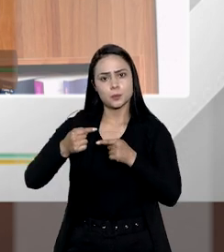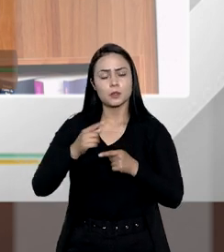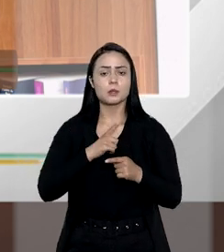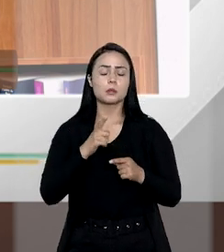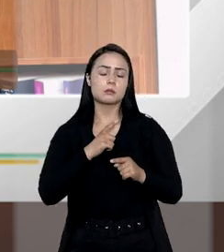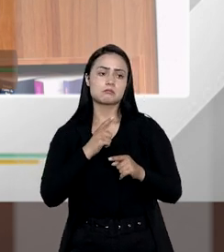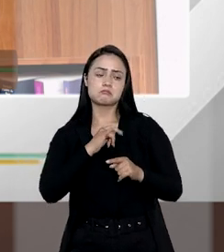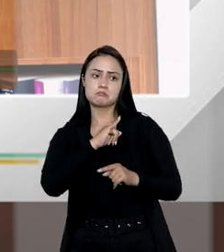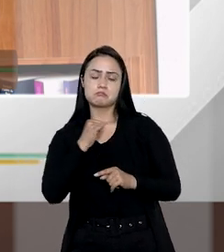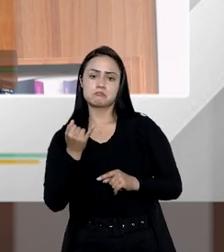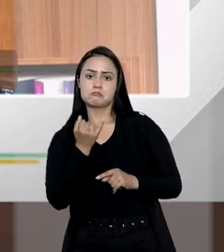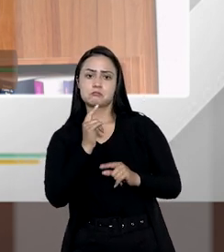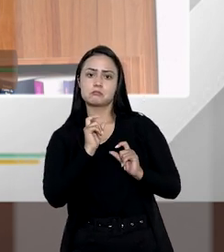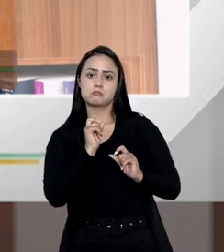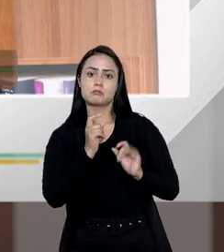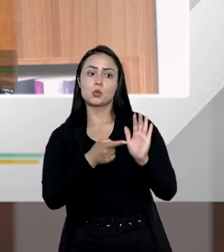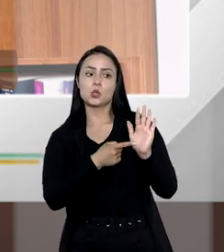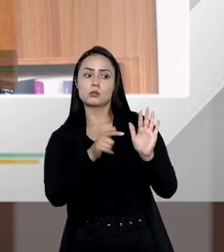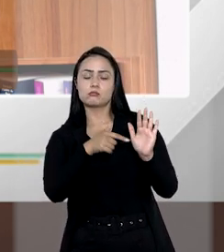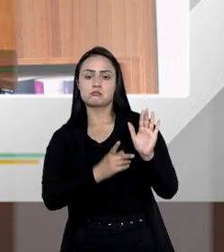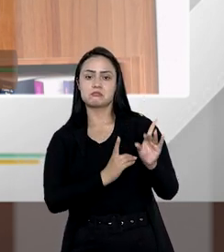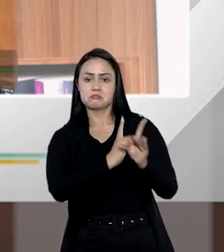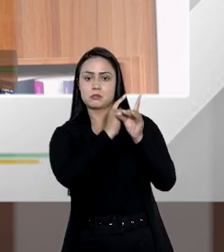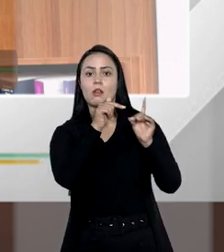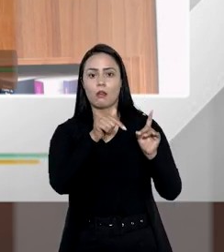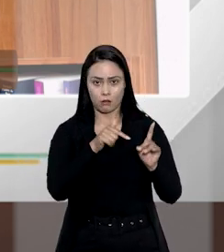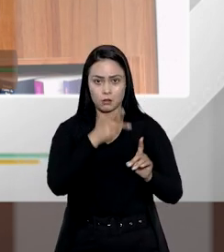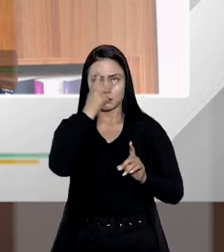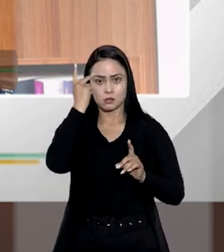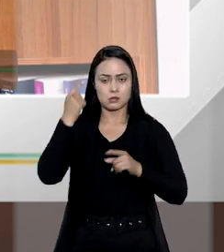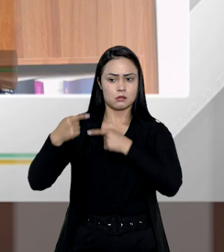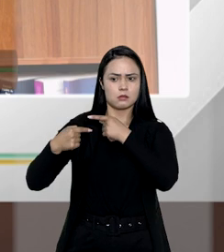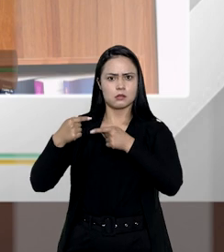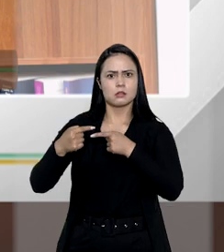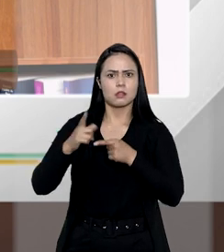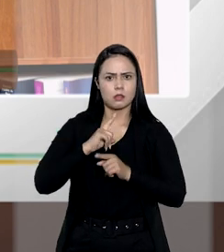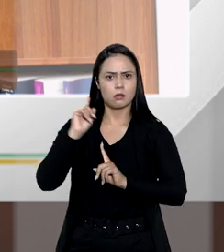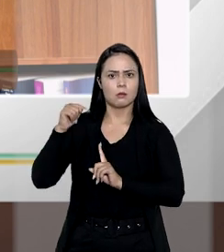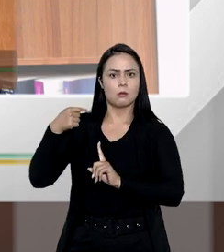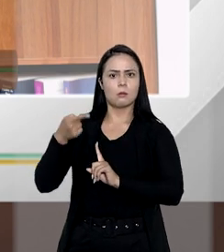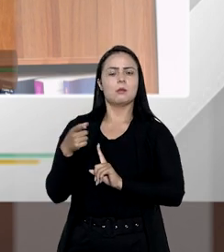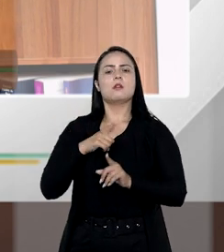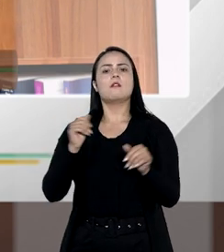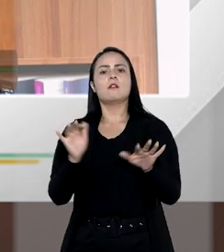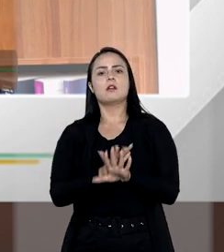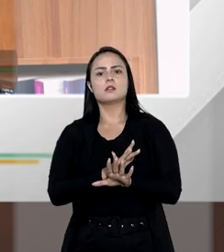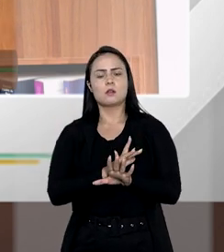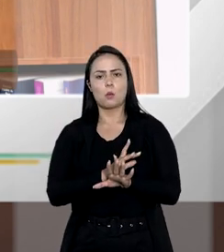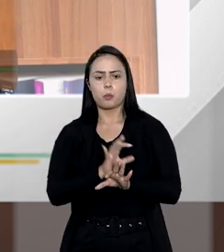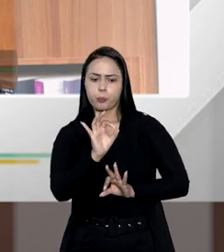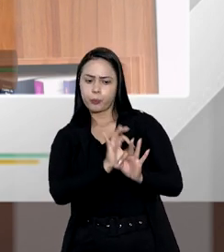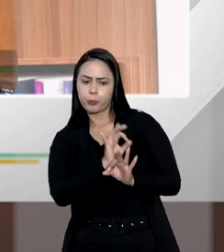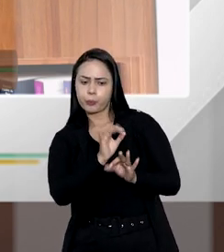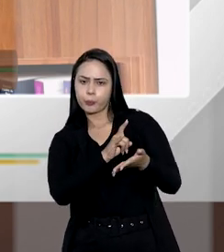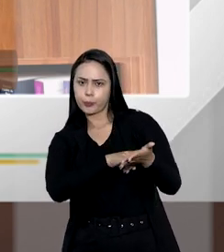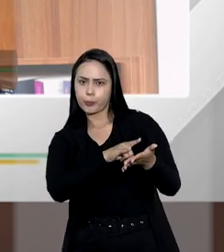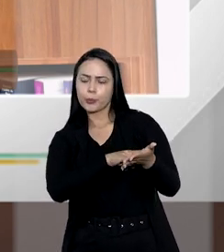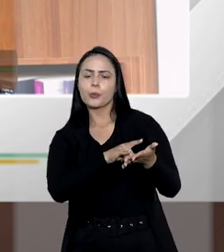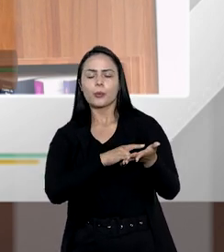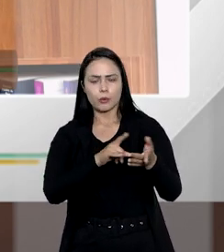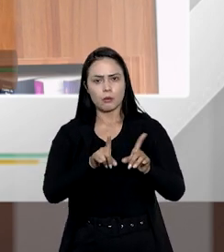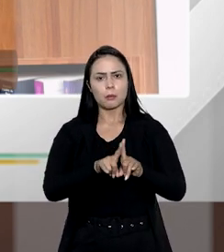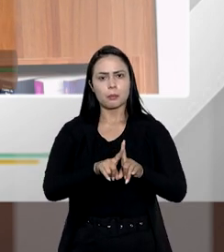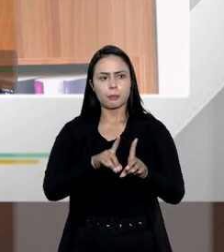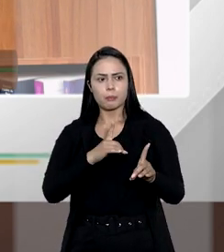temos como na hipótese que você levantou de surgir um herdeiro posteriormente à finalização do inventário, pode ser que